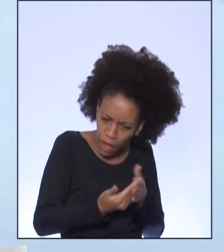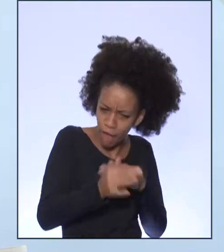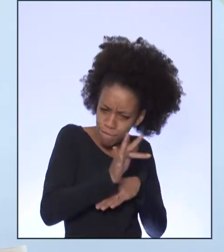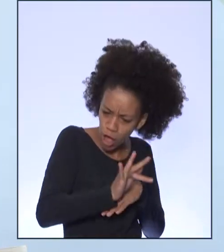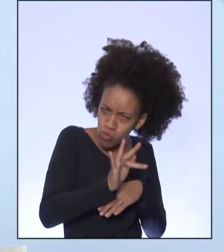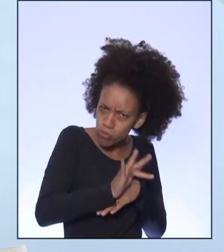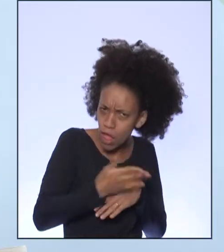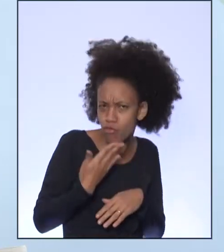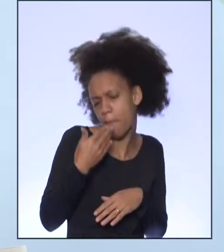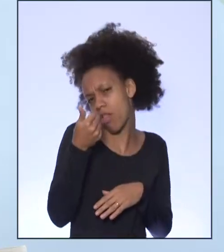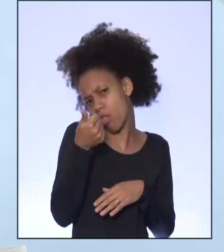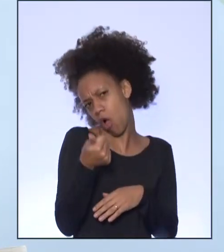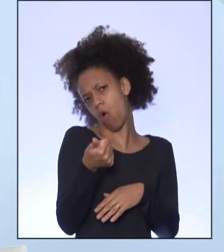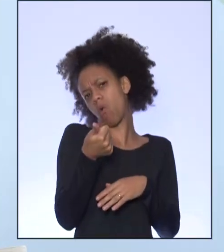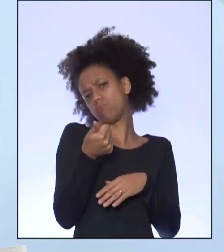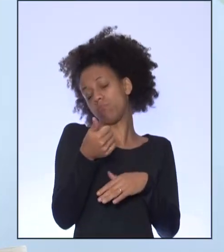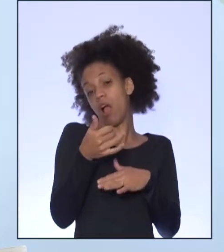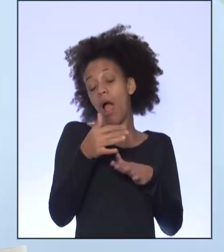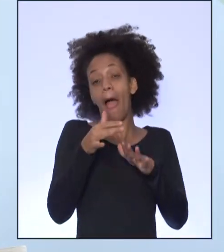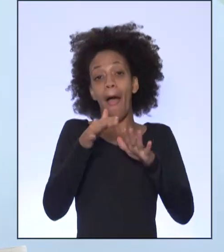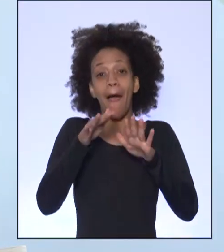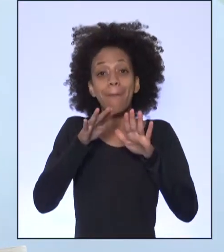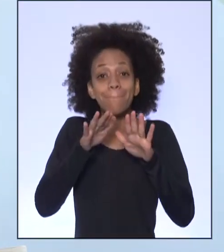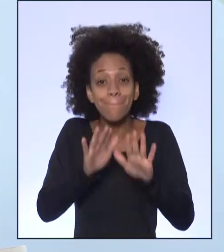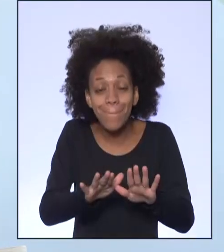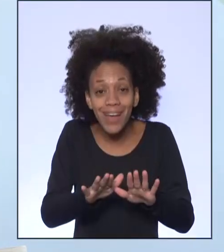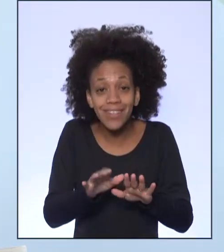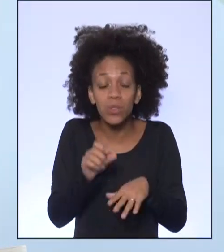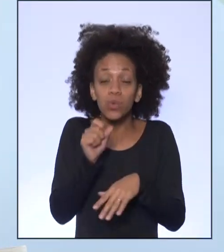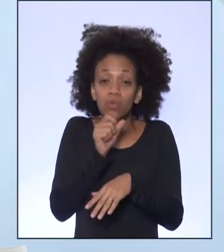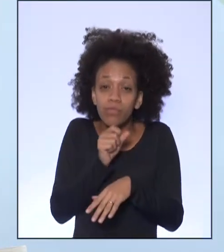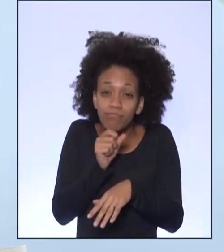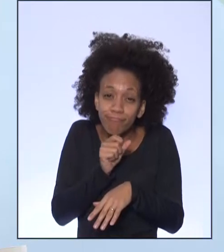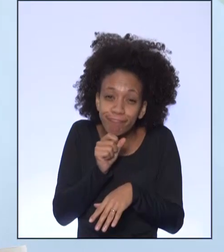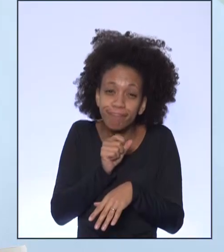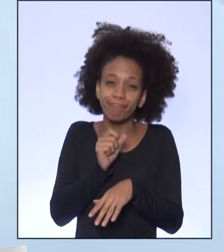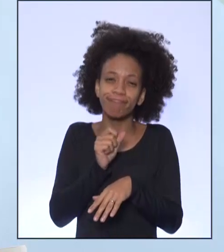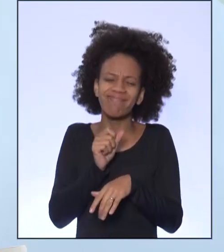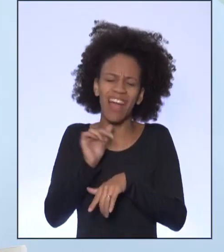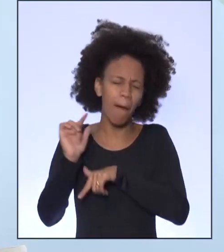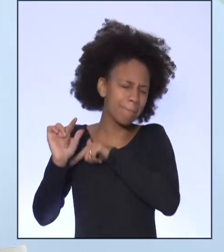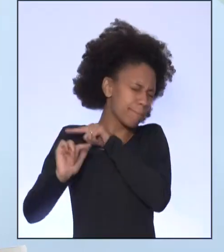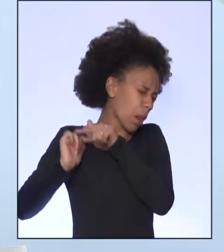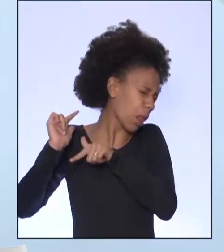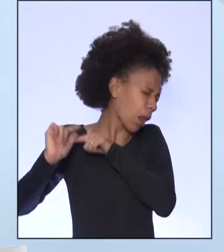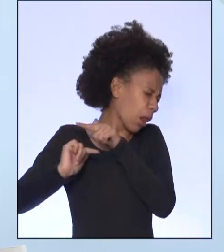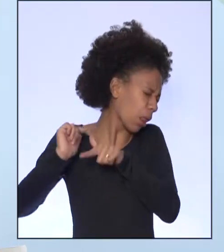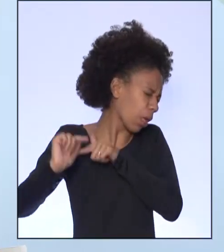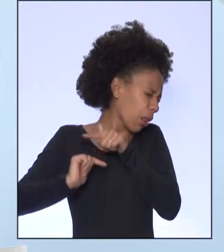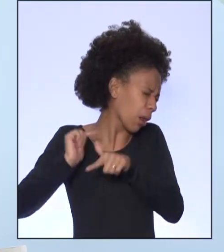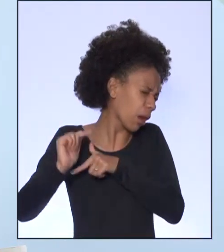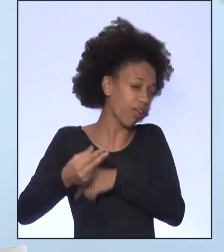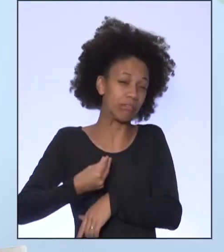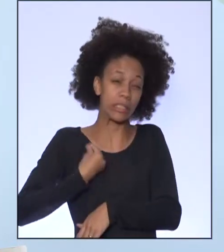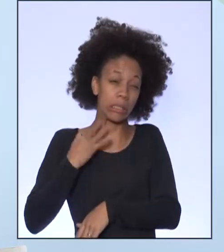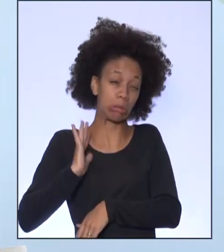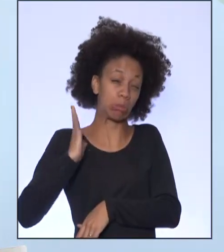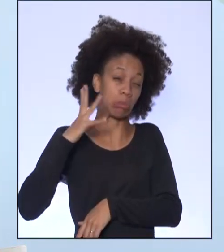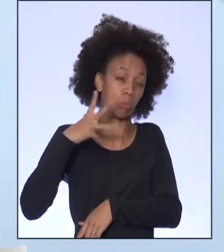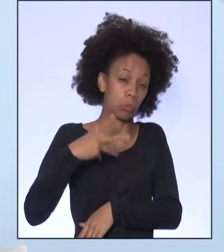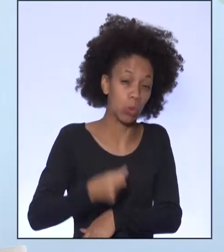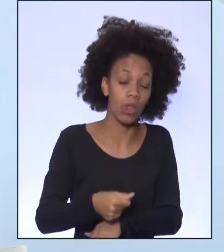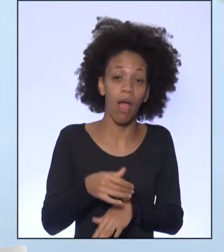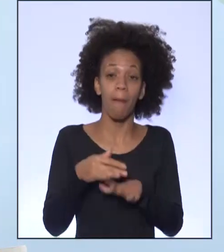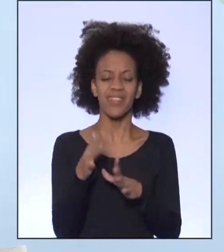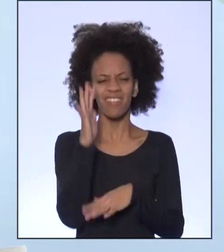faculdade. Já os idosos, muitas vezes, trabalharam a vida inteira em grandes centros, resolvem